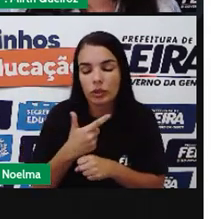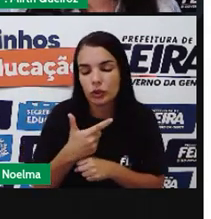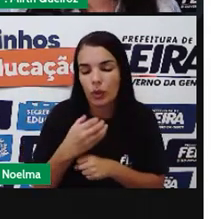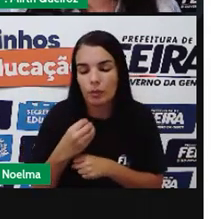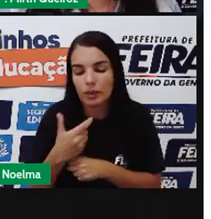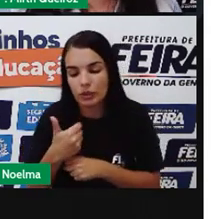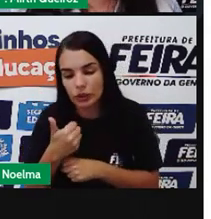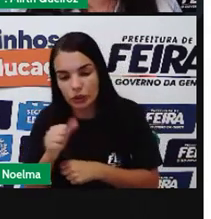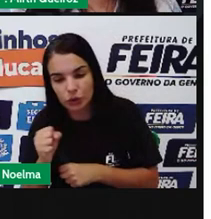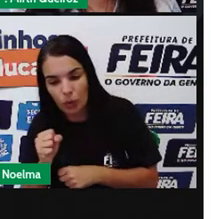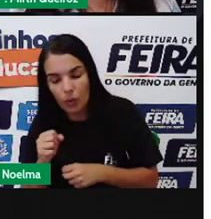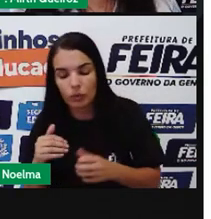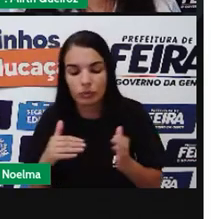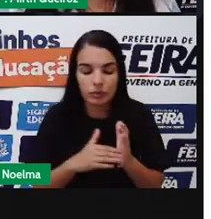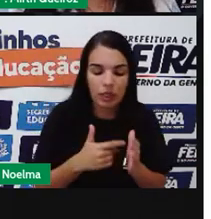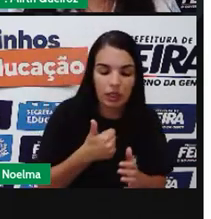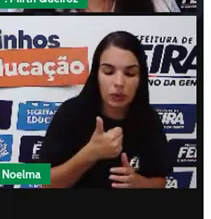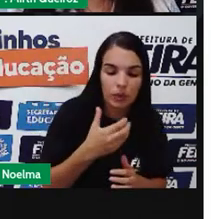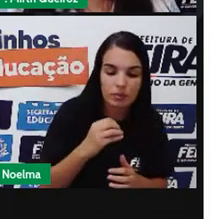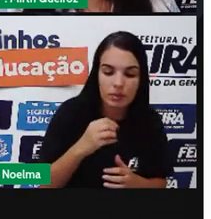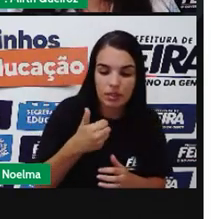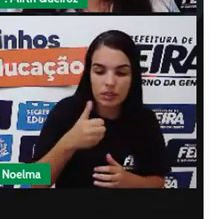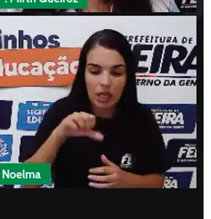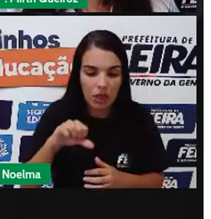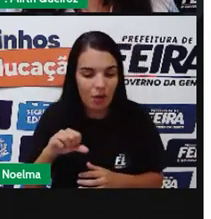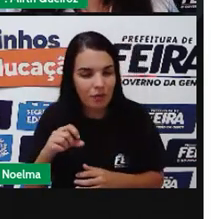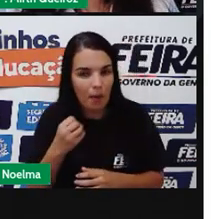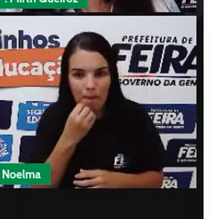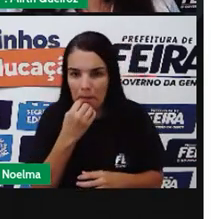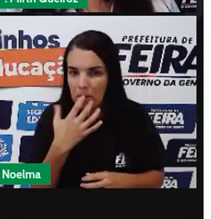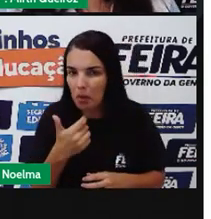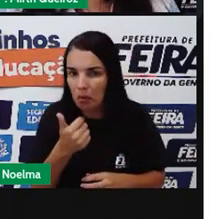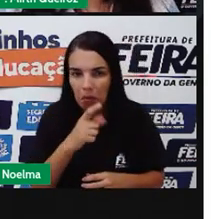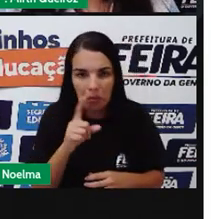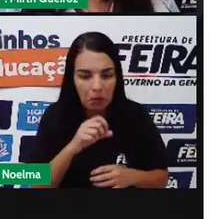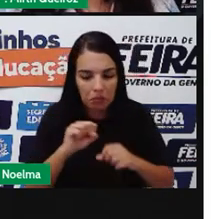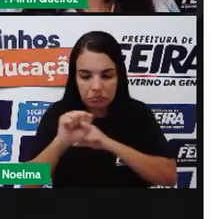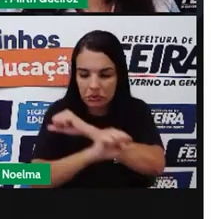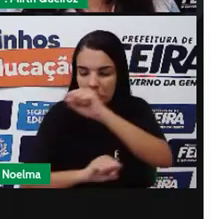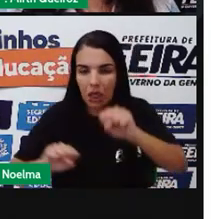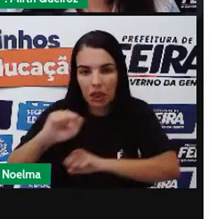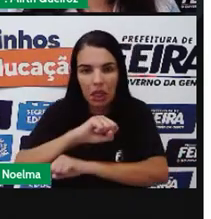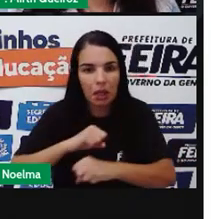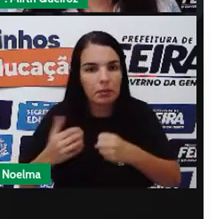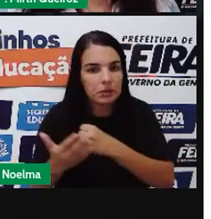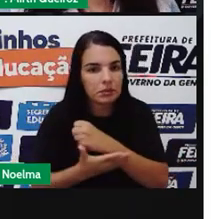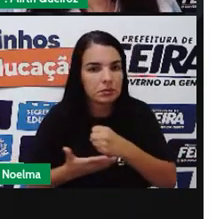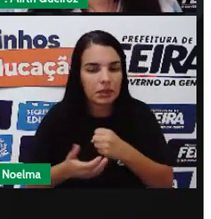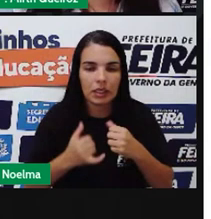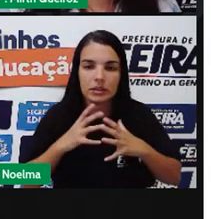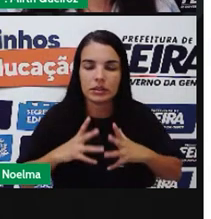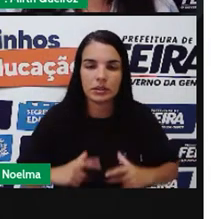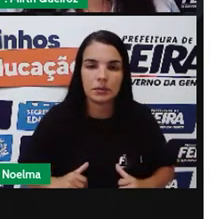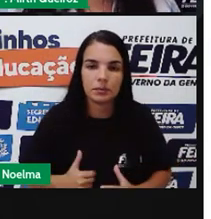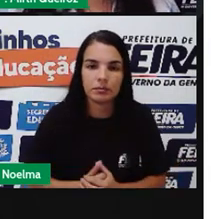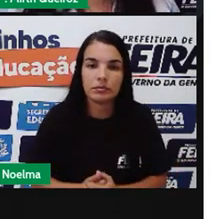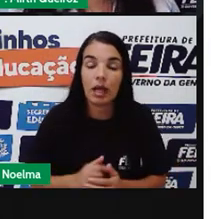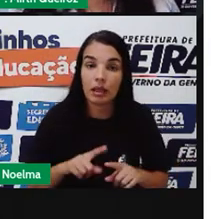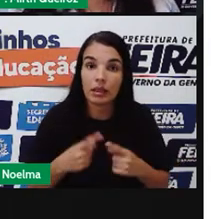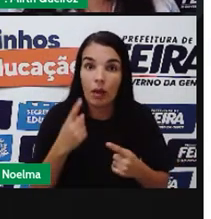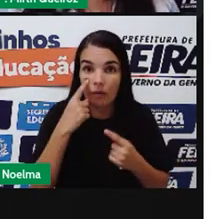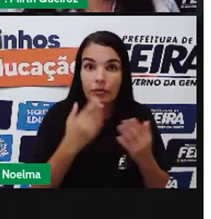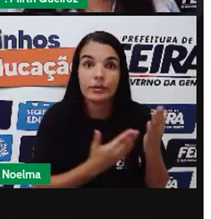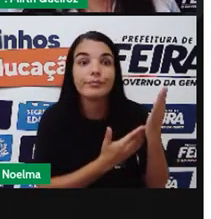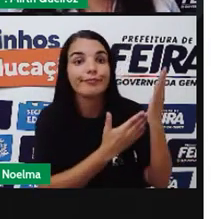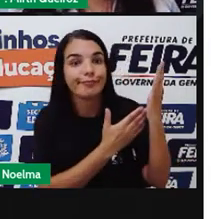legais Em relação Ao funcionamento Básico Mas espera-se Que a situação Possa melhorar E essa É uma